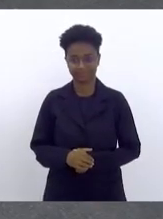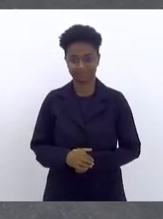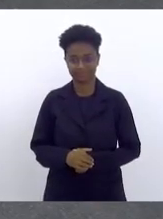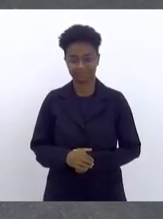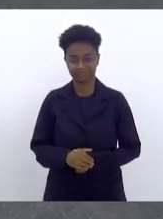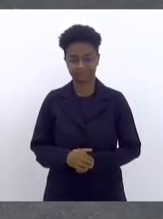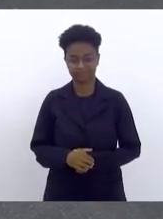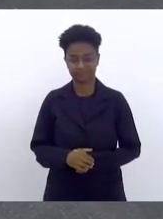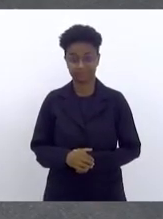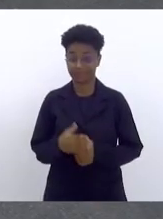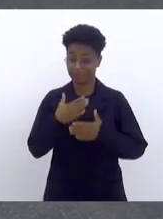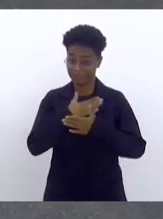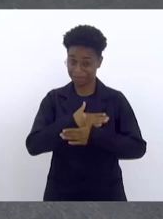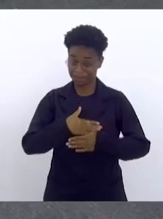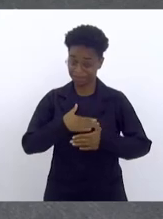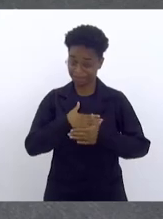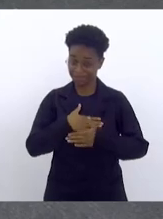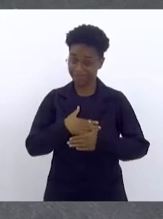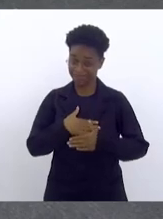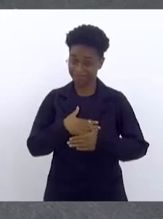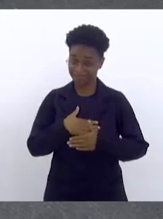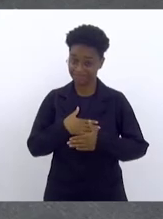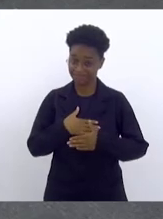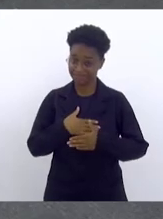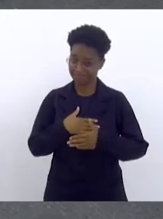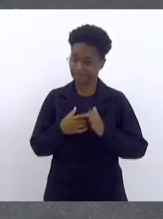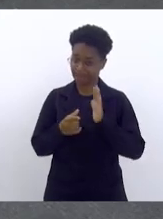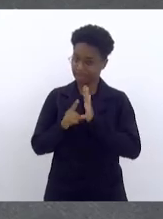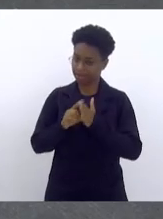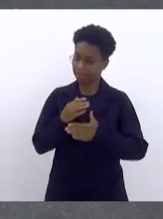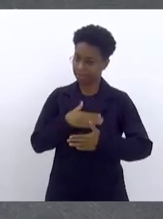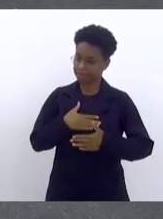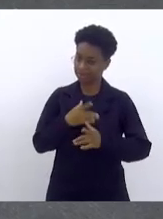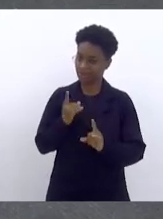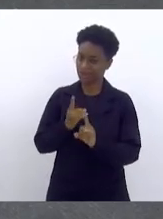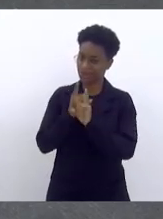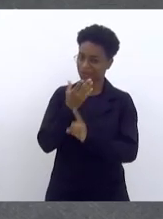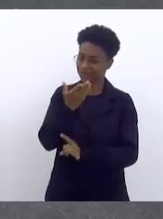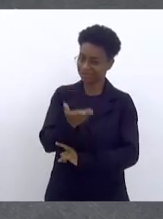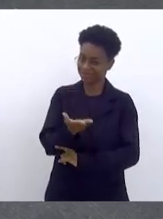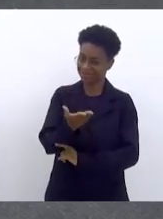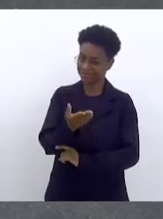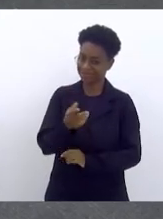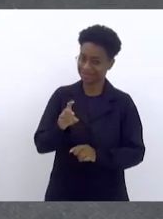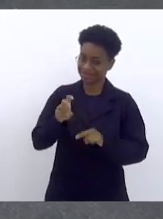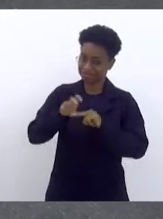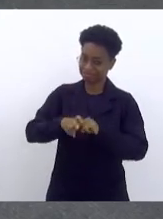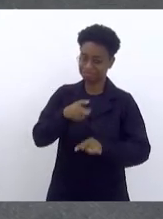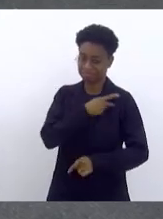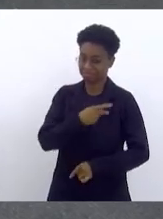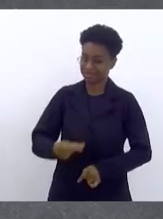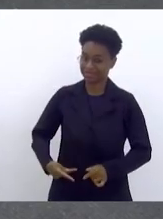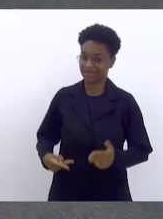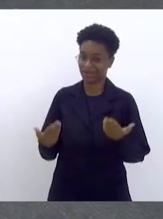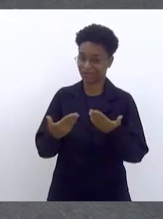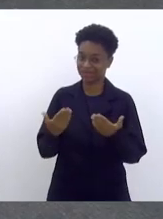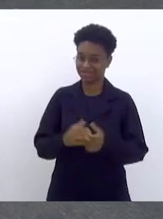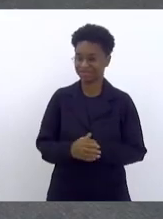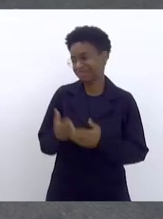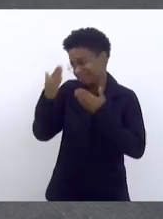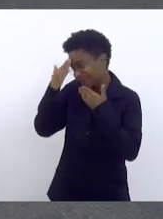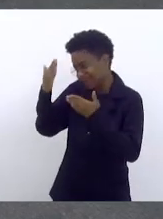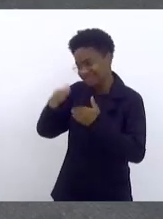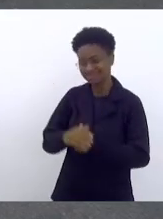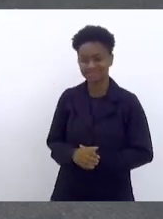é um prazer, antes de mais nada, ver a vossa excelência na presidência dos trabalhos. Obrigado.